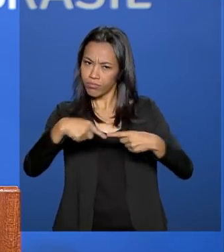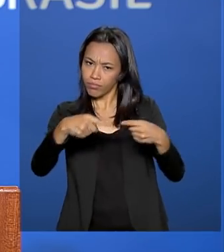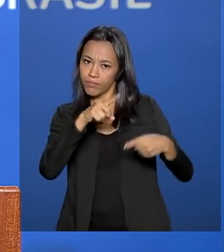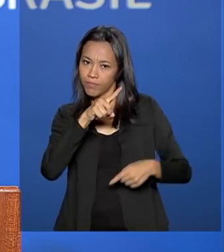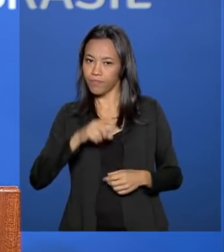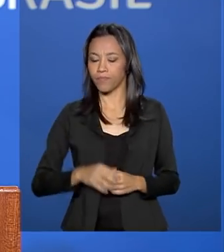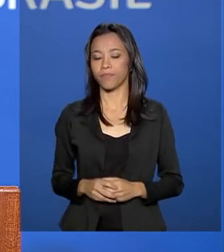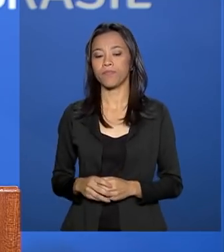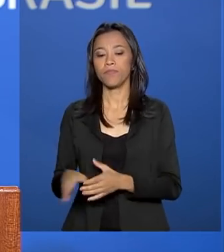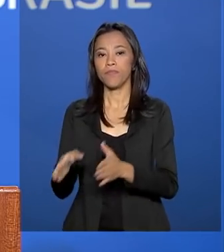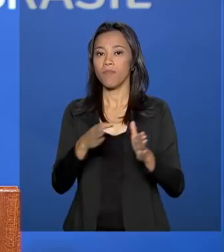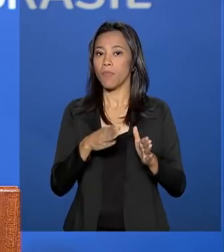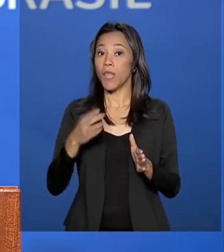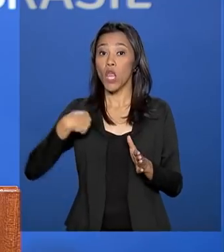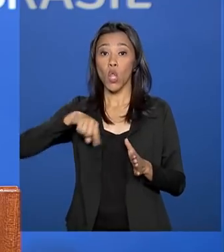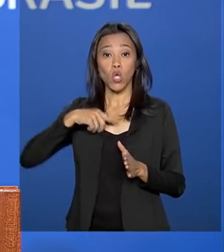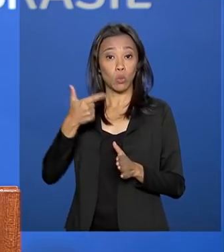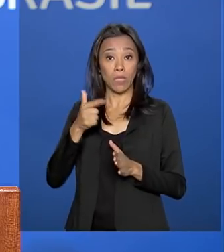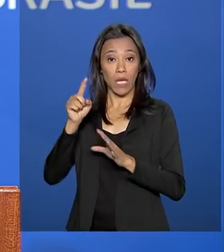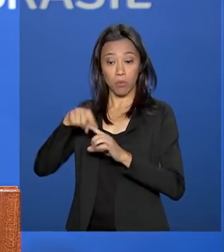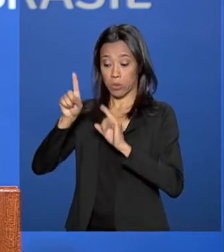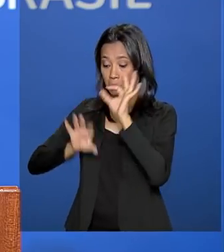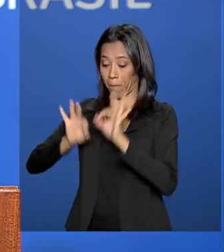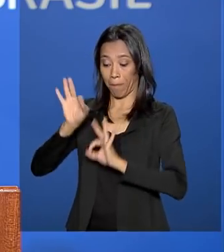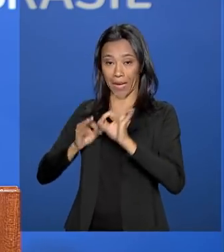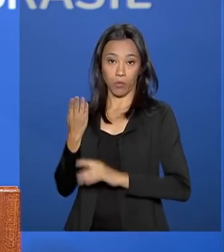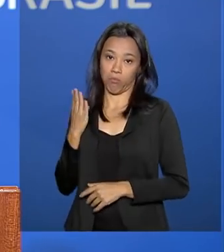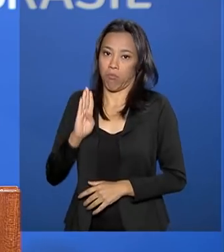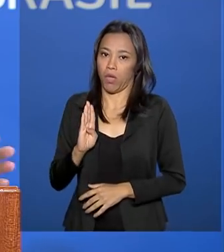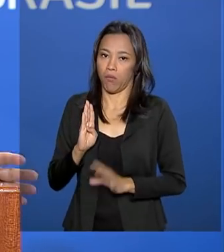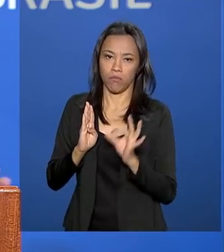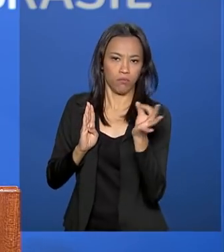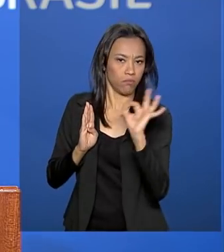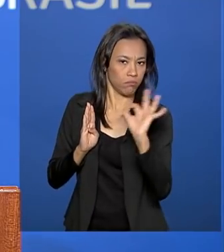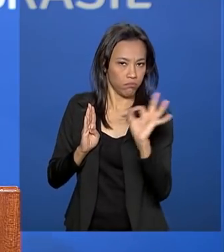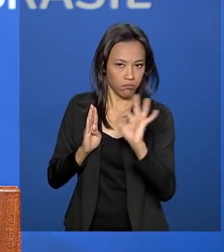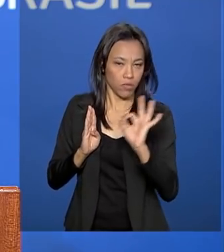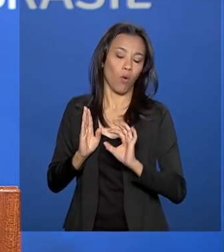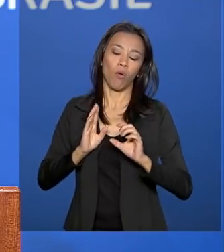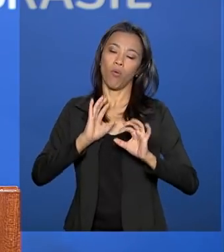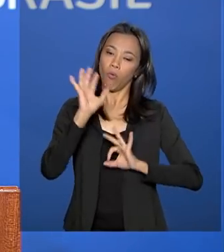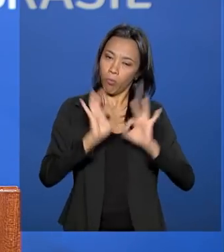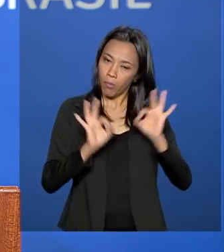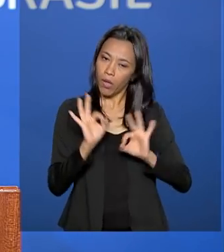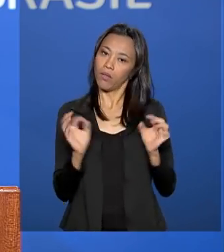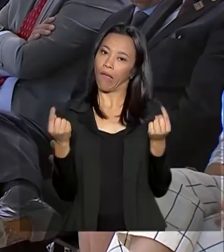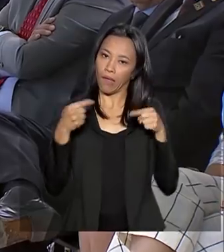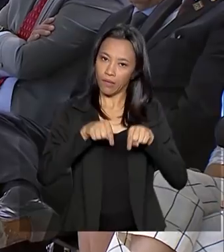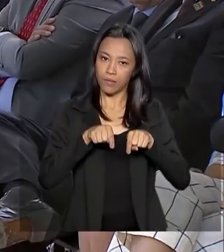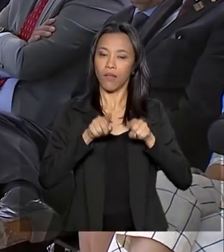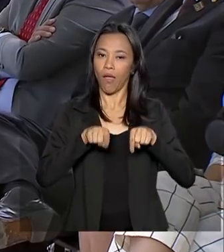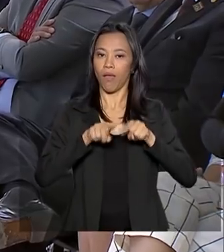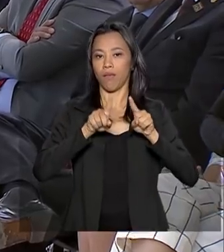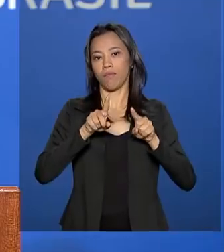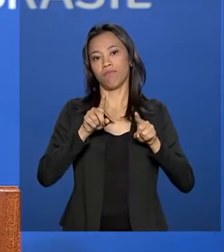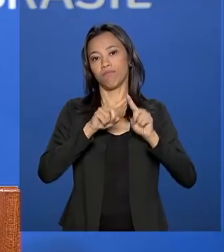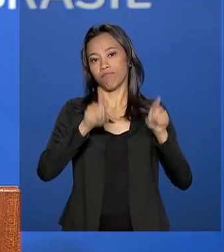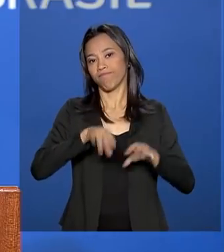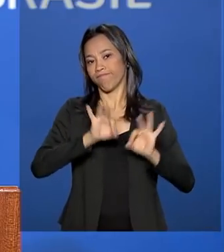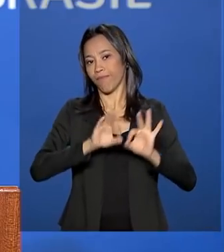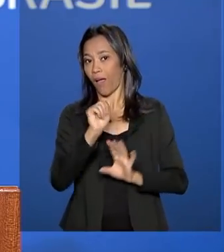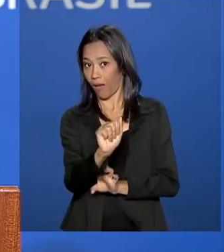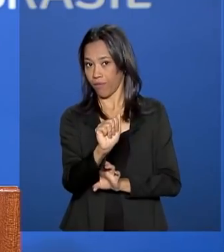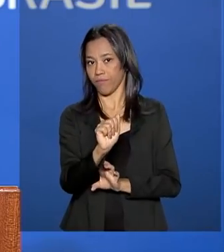Não temos plano B. Nós, nós todos, o plano é esse, o plano A. O Ramos entra em